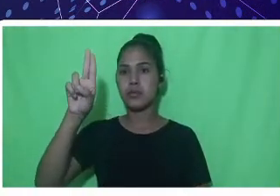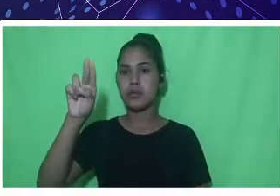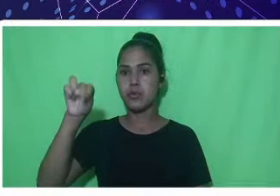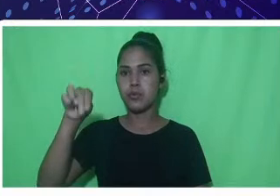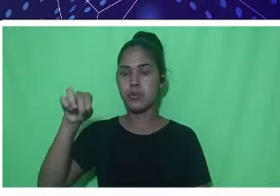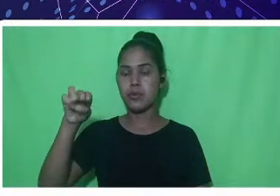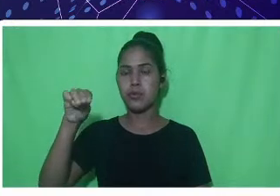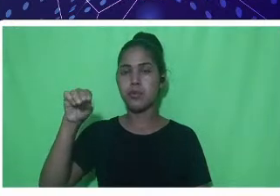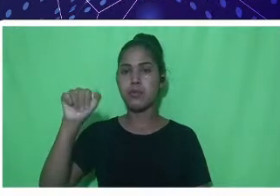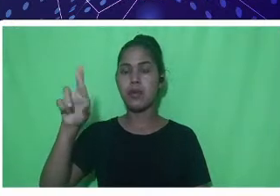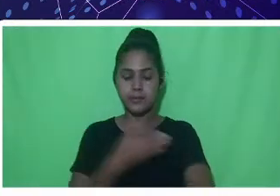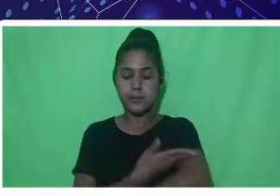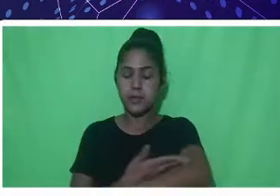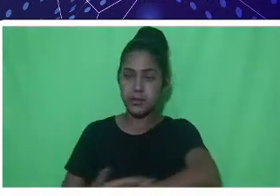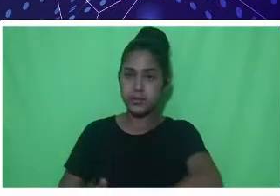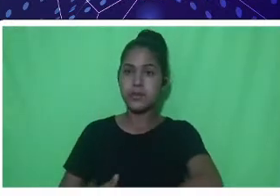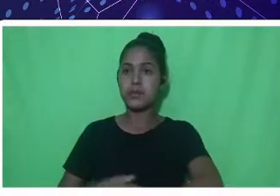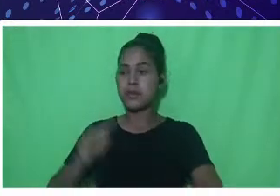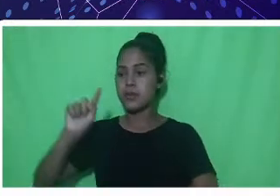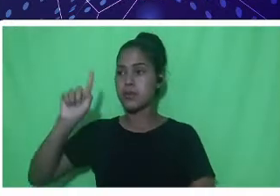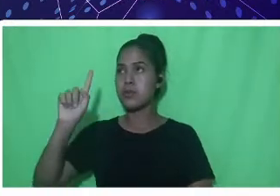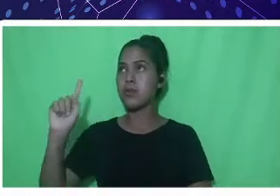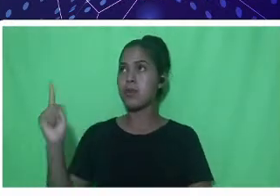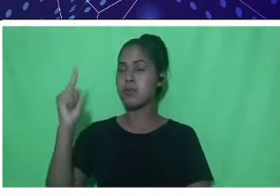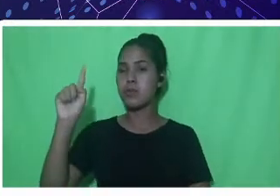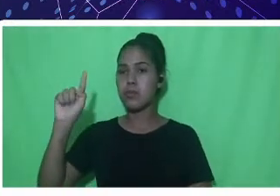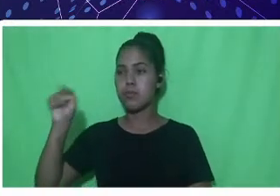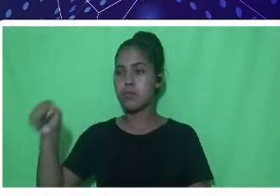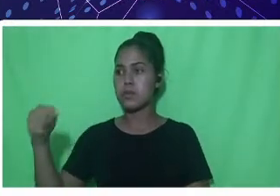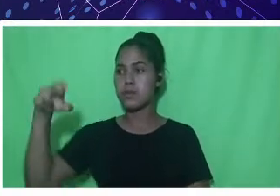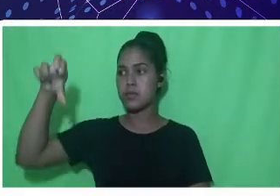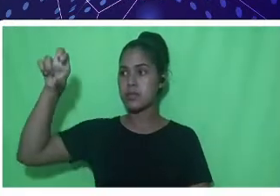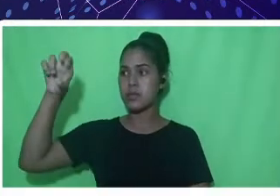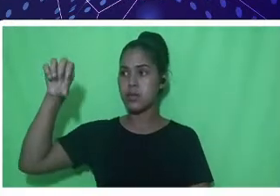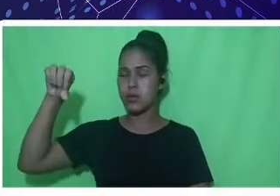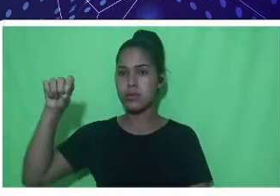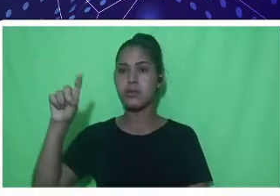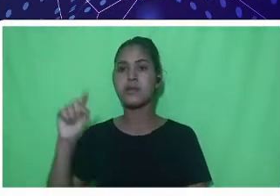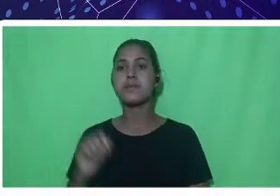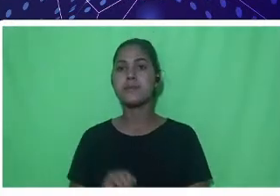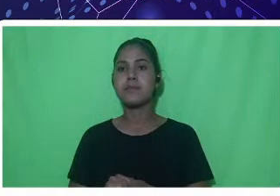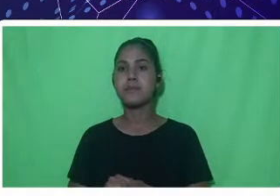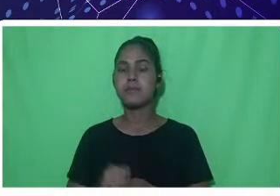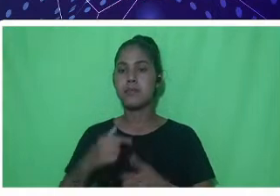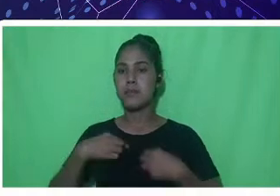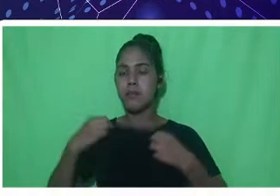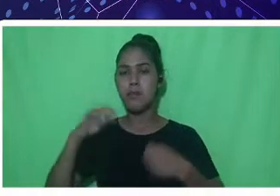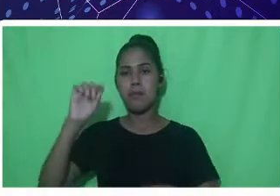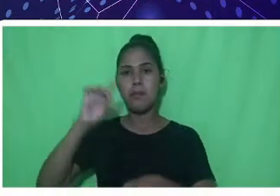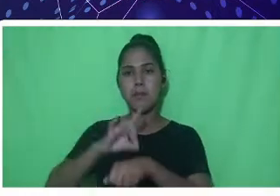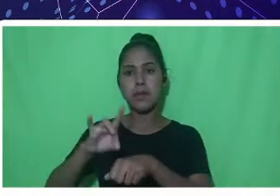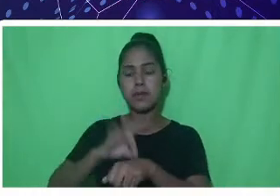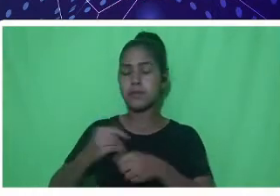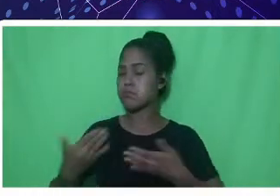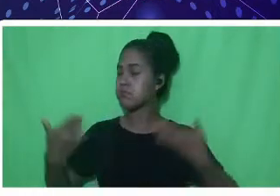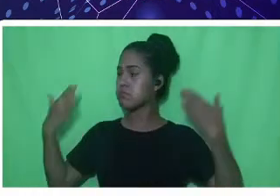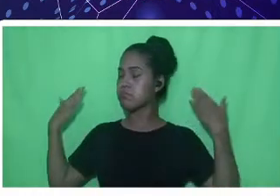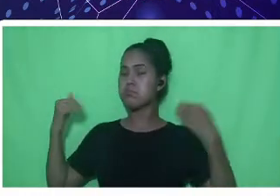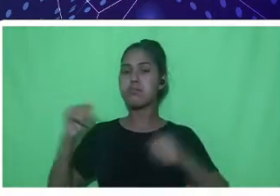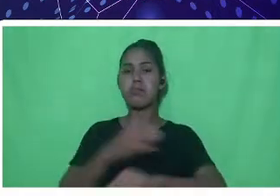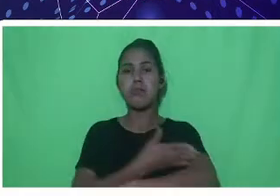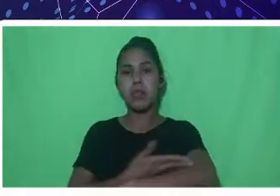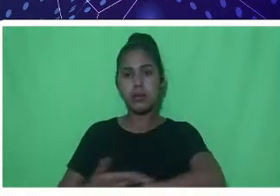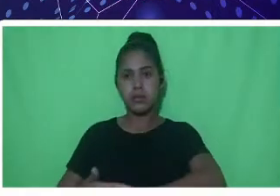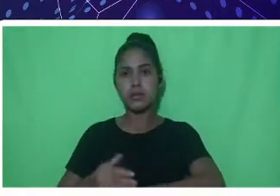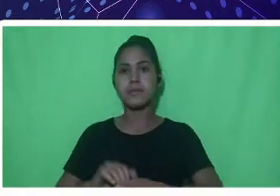tamanho 1,60m, blusa preta, lisa e atrás uma parede branca. Em respeito